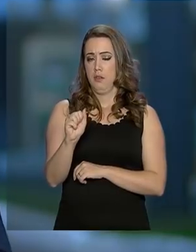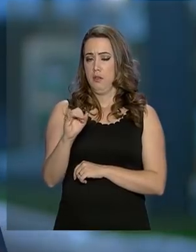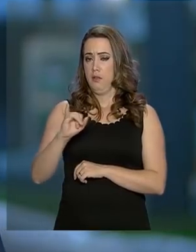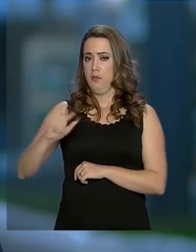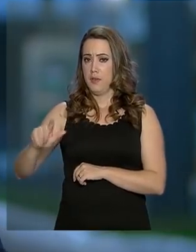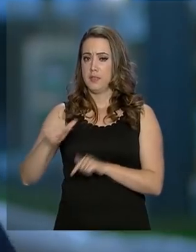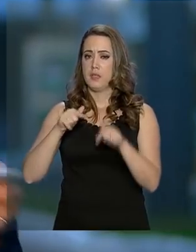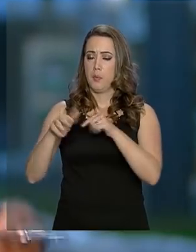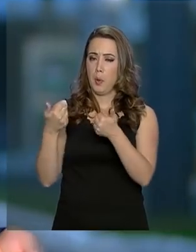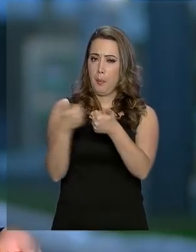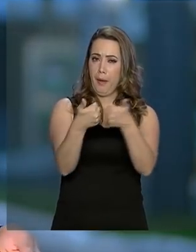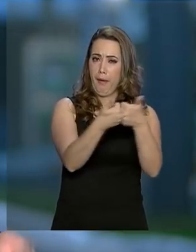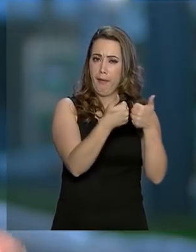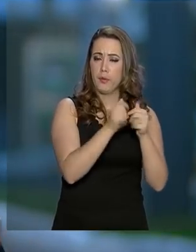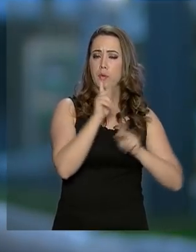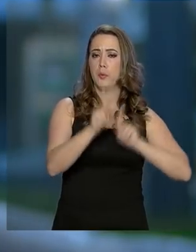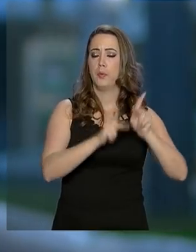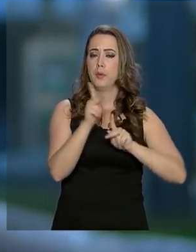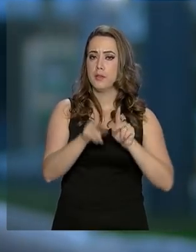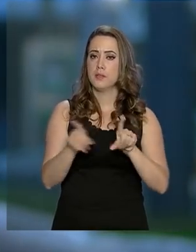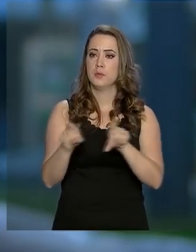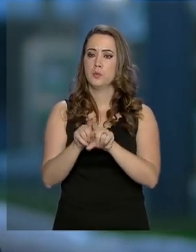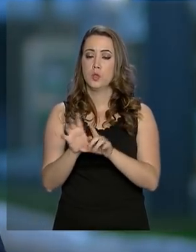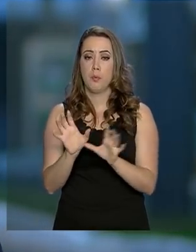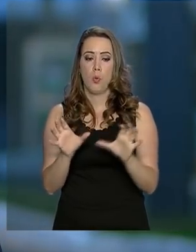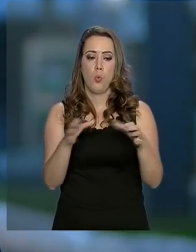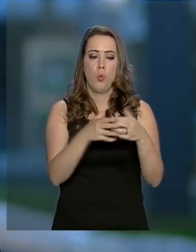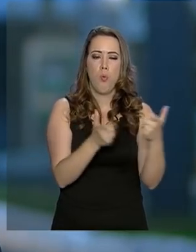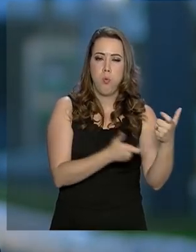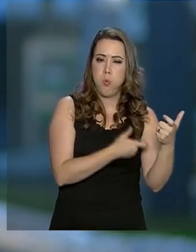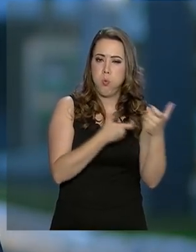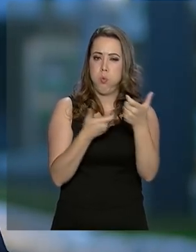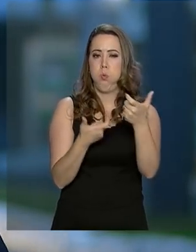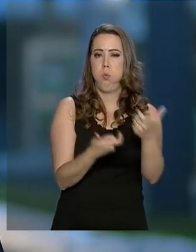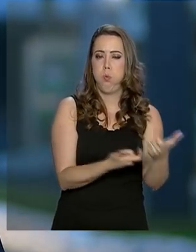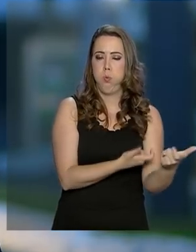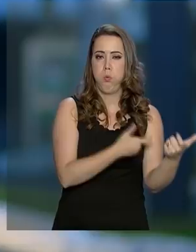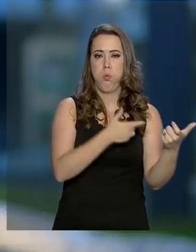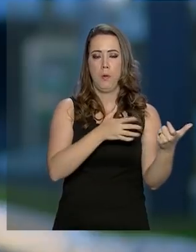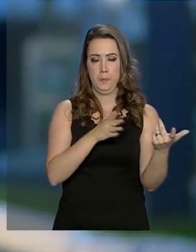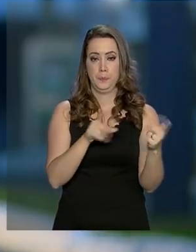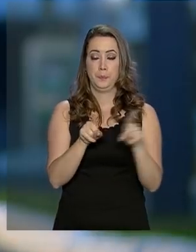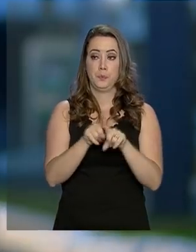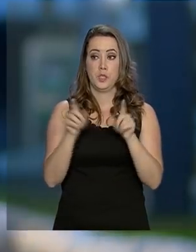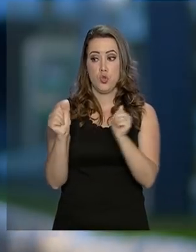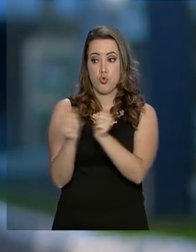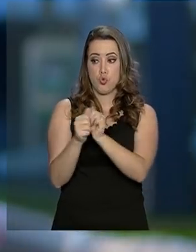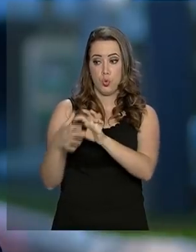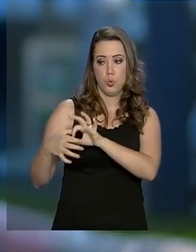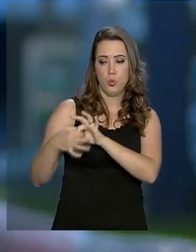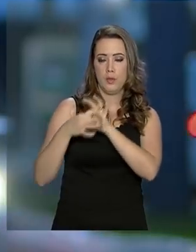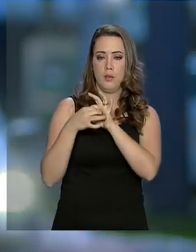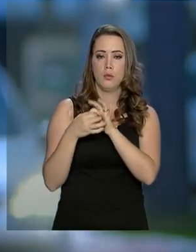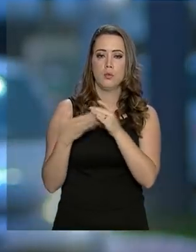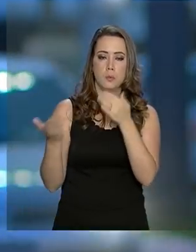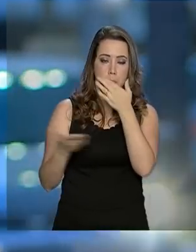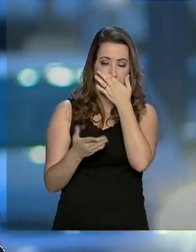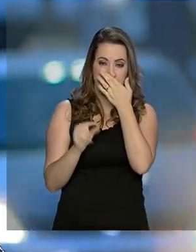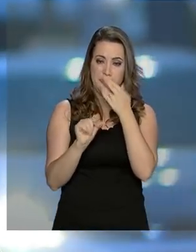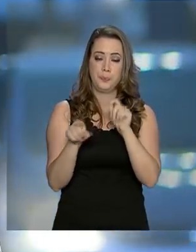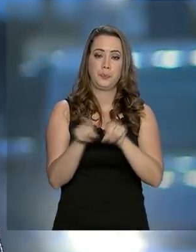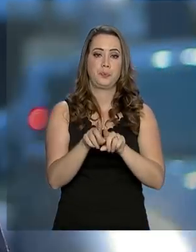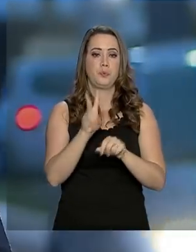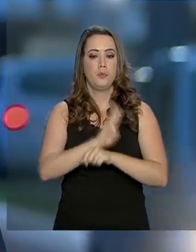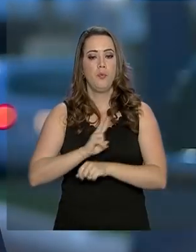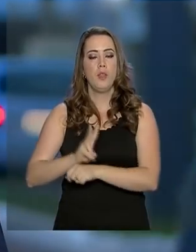próximo da população, tanto a Defesa Civil quanto os bombeiros. Mas é por isso que eles andam juntos e se reuniram hoje. Tanto a Defesa Civil